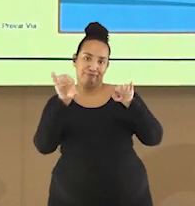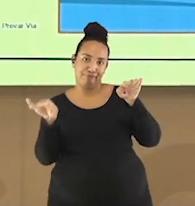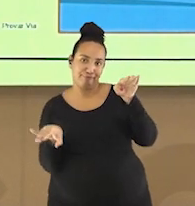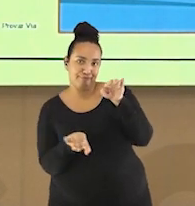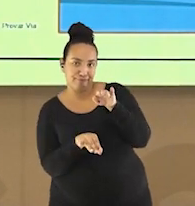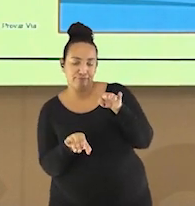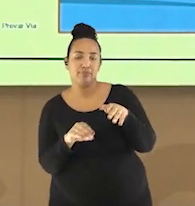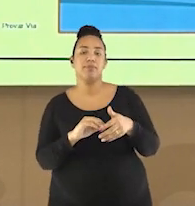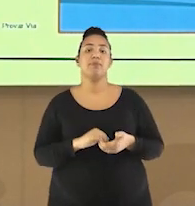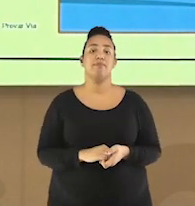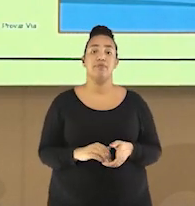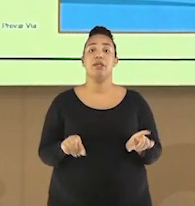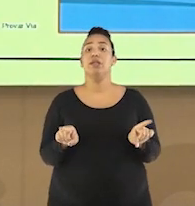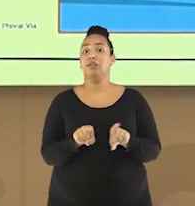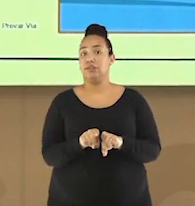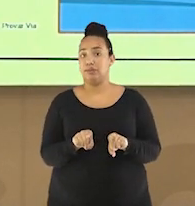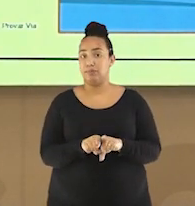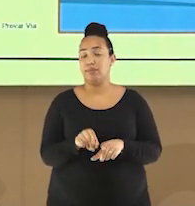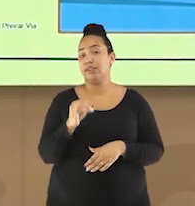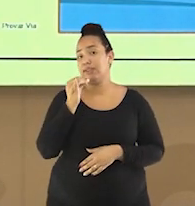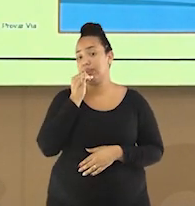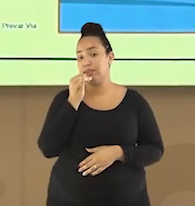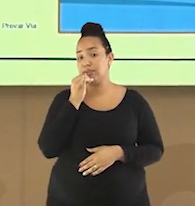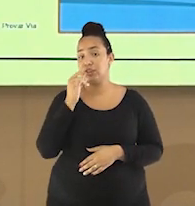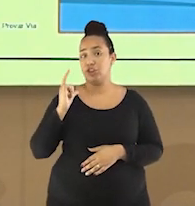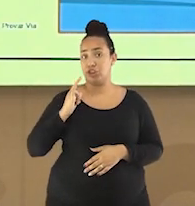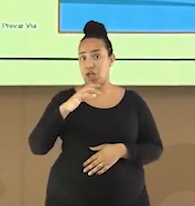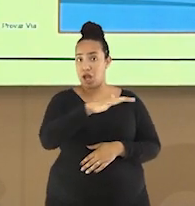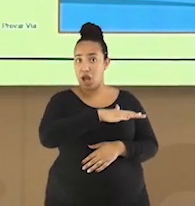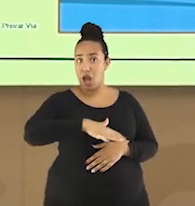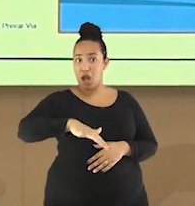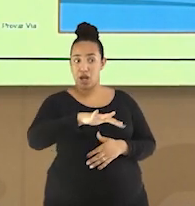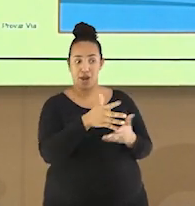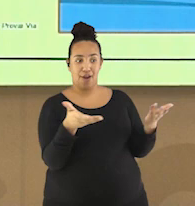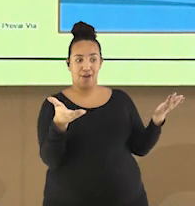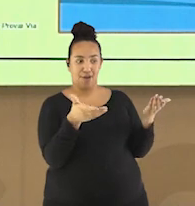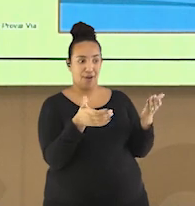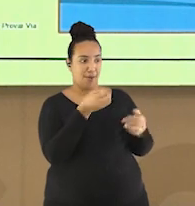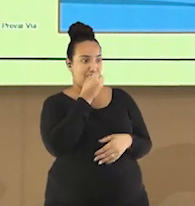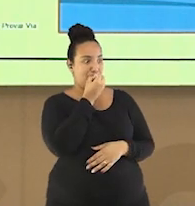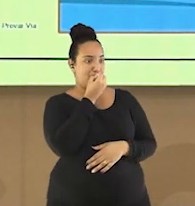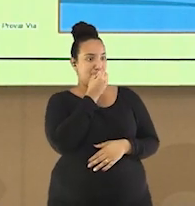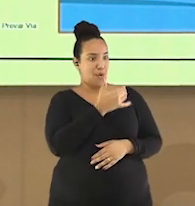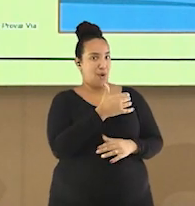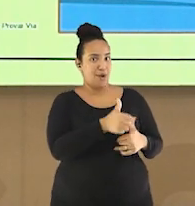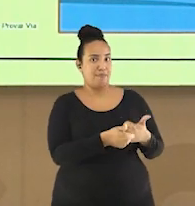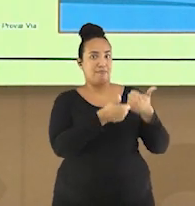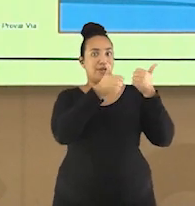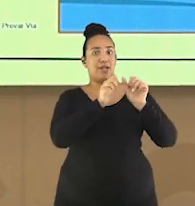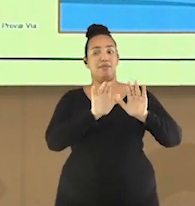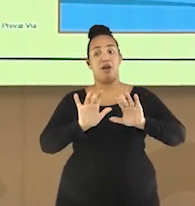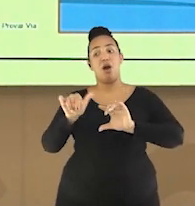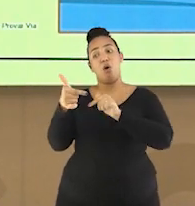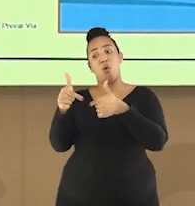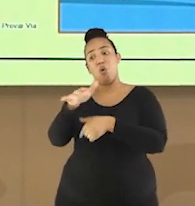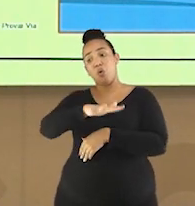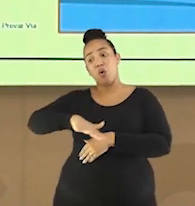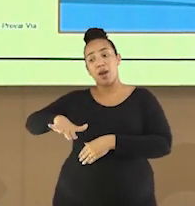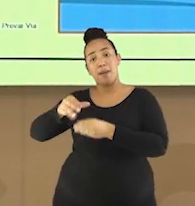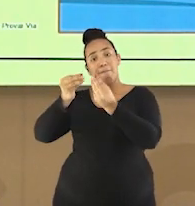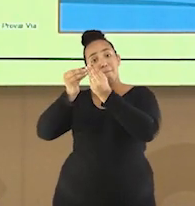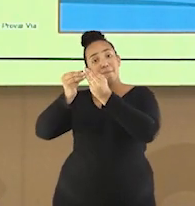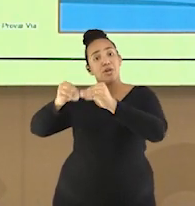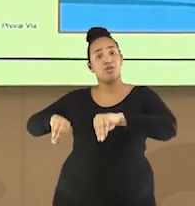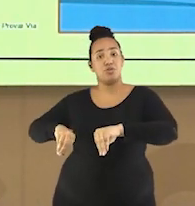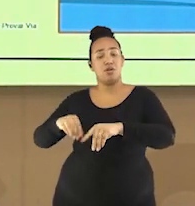Além de regiões que passaram a se beneficiar, enquanto outras eram prejudicadas e exploradas, porque o pensamento